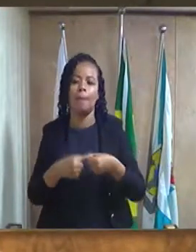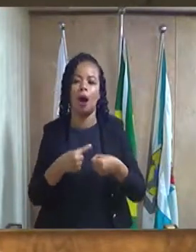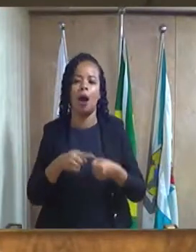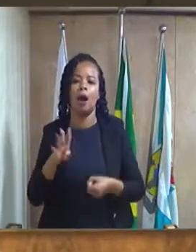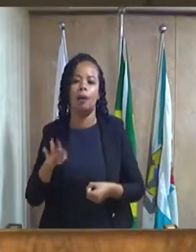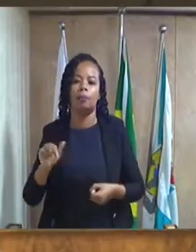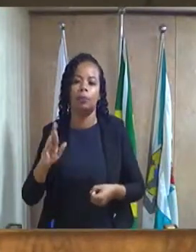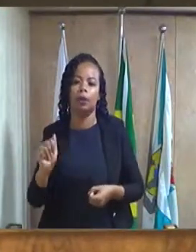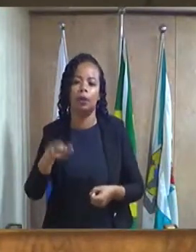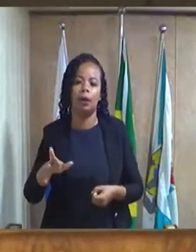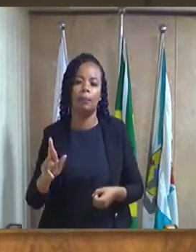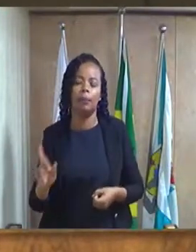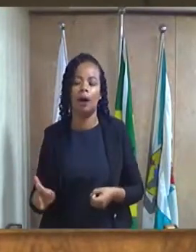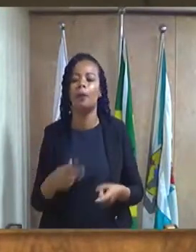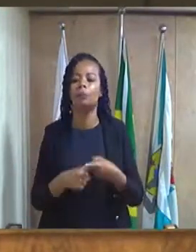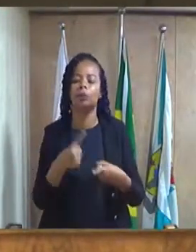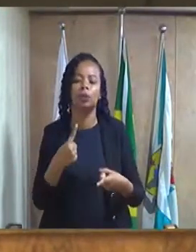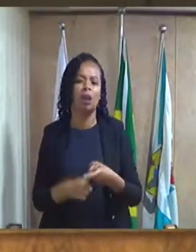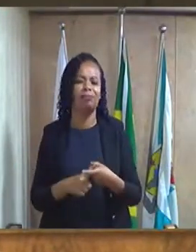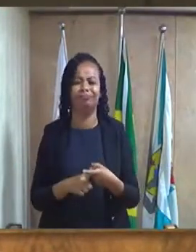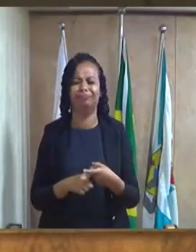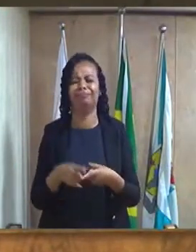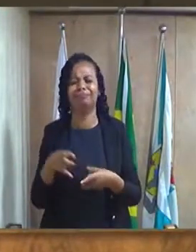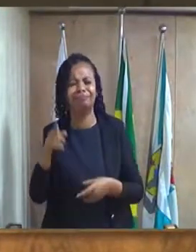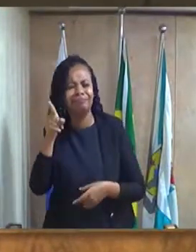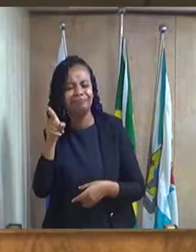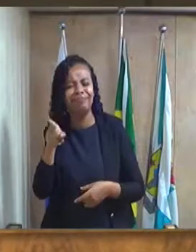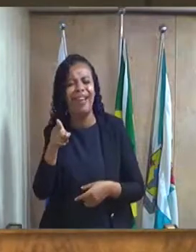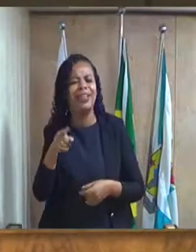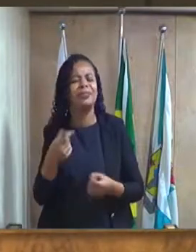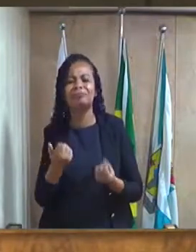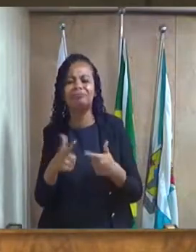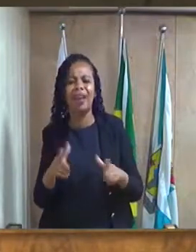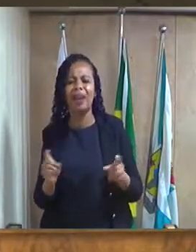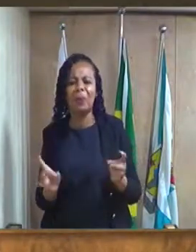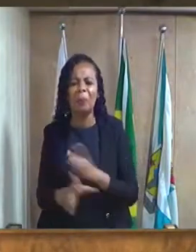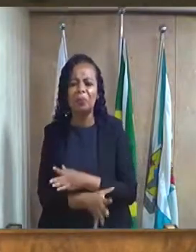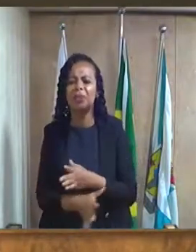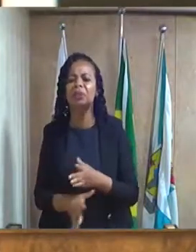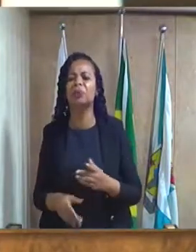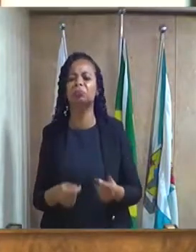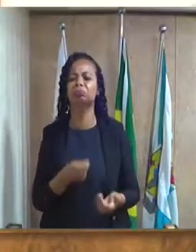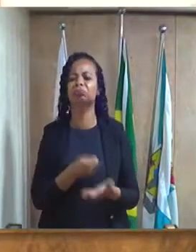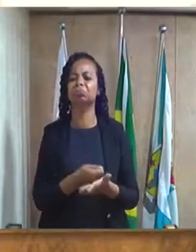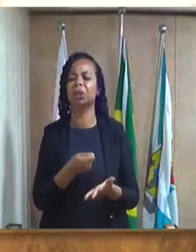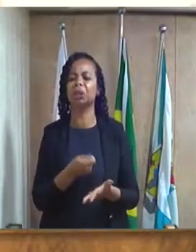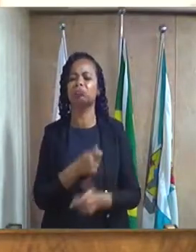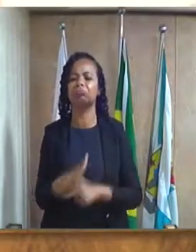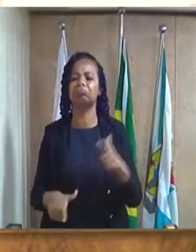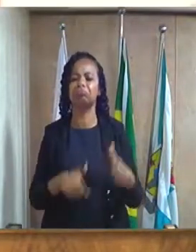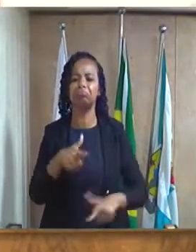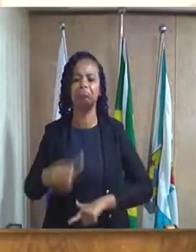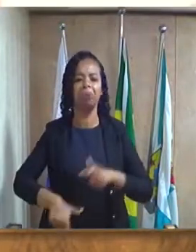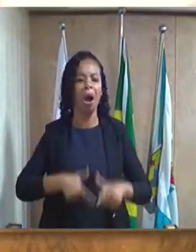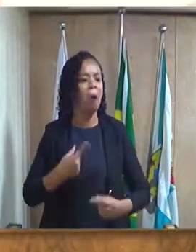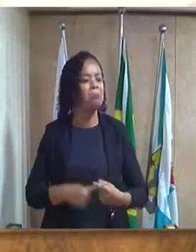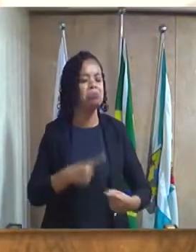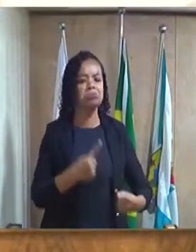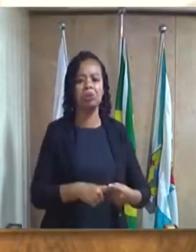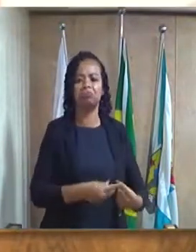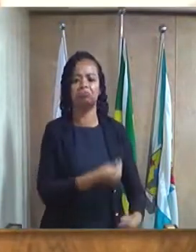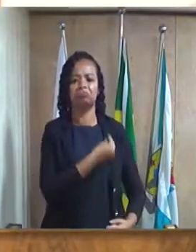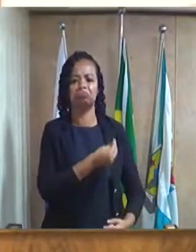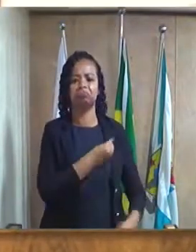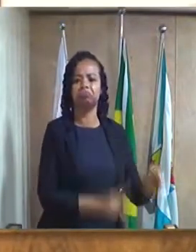com as suas obrigações de fazer o trabalho que tem que ser feito. Os moradores não conseguem dormir